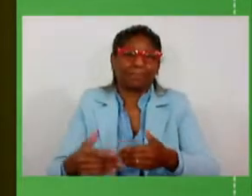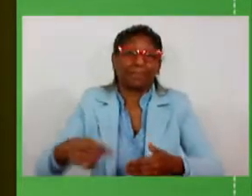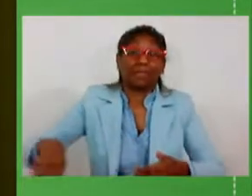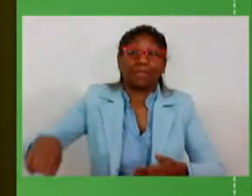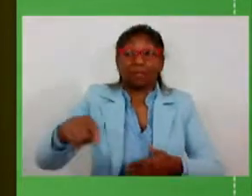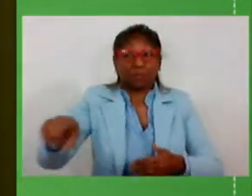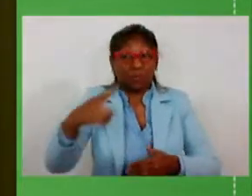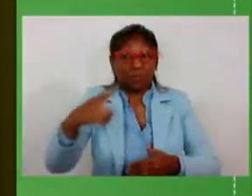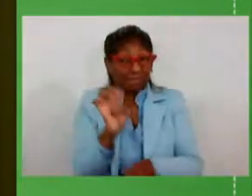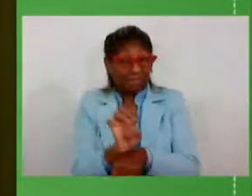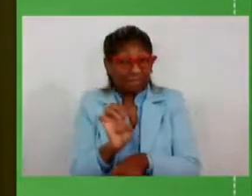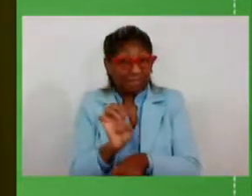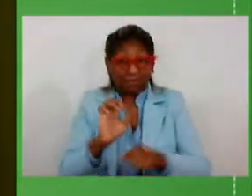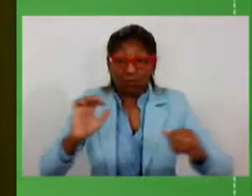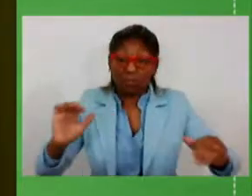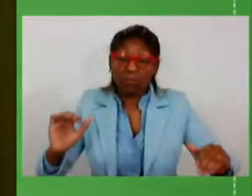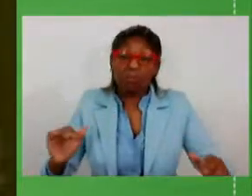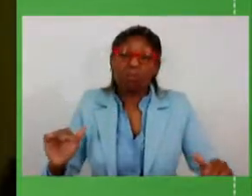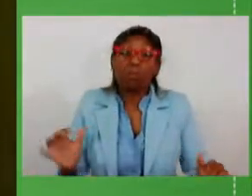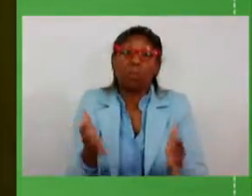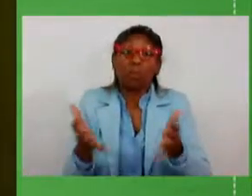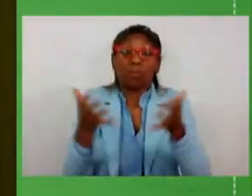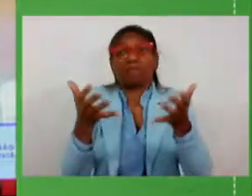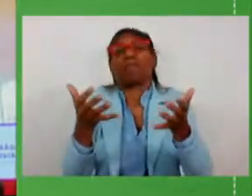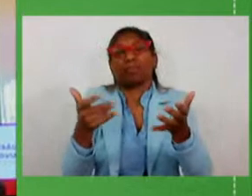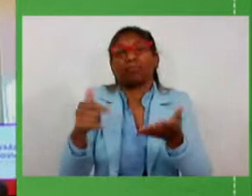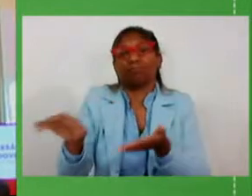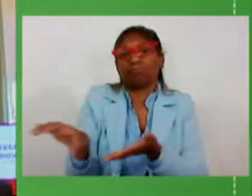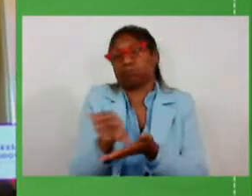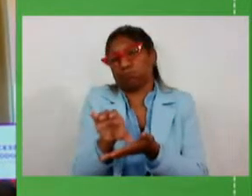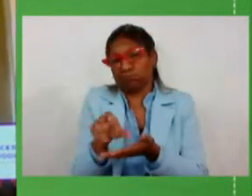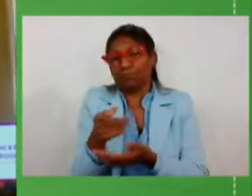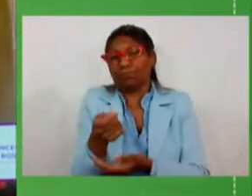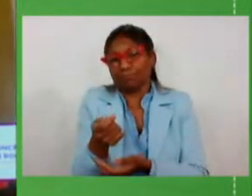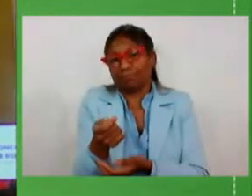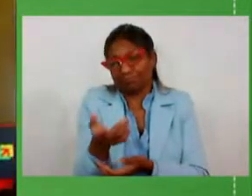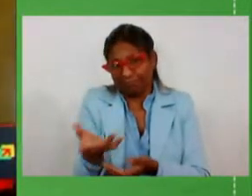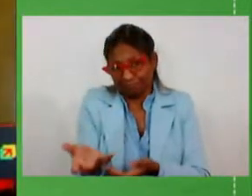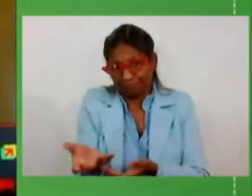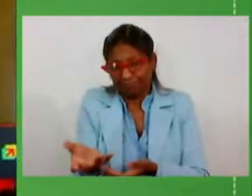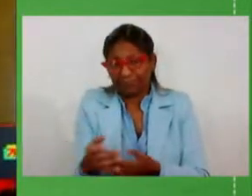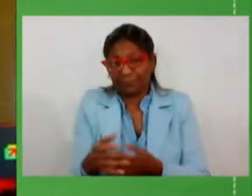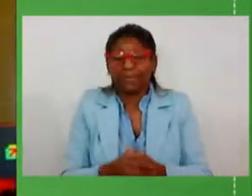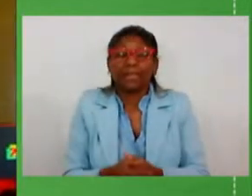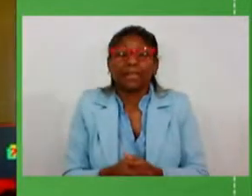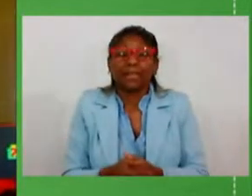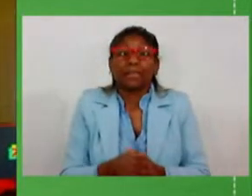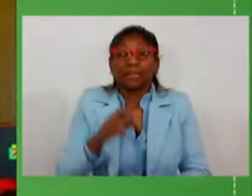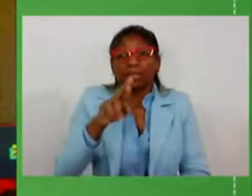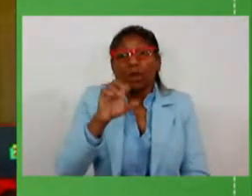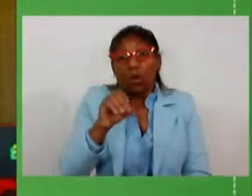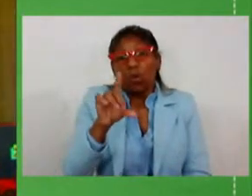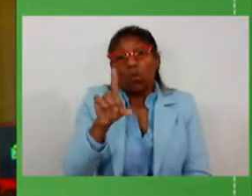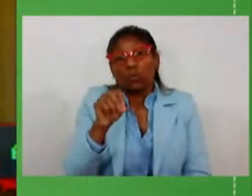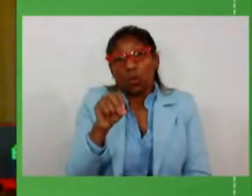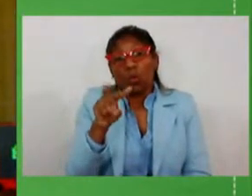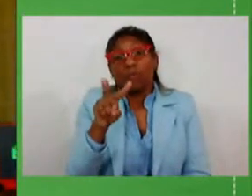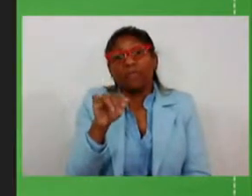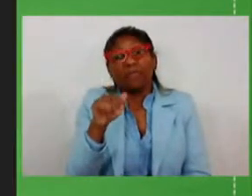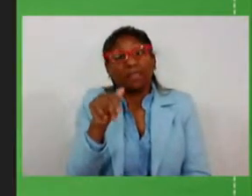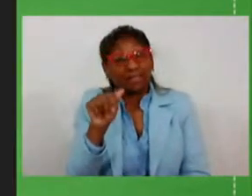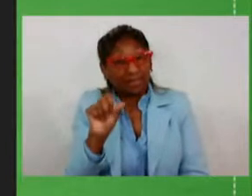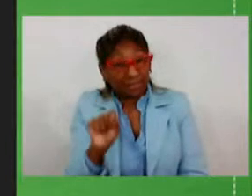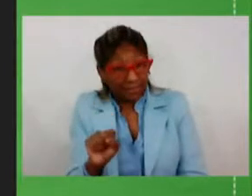Estado promover investimentos. E, na concessão de rodovias, porque a gente precisa pensar de uma forma